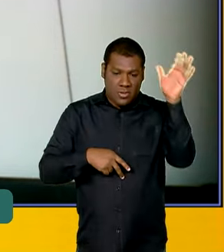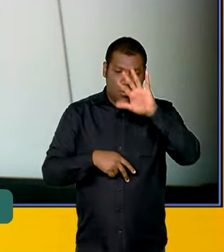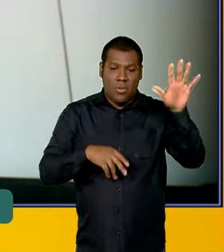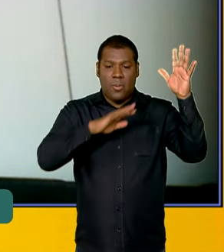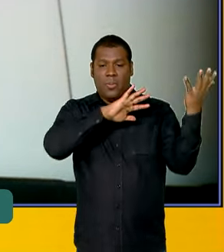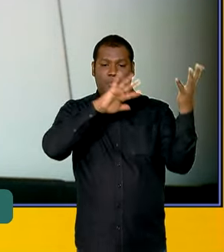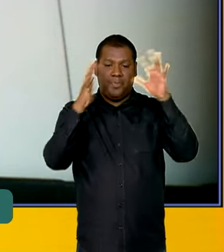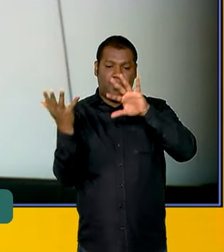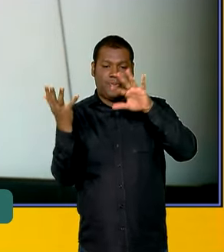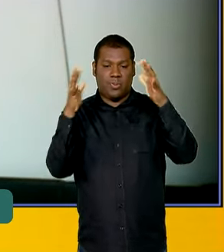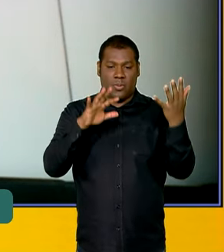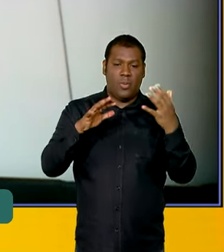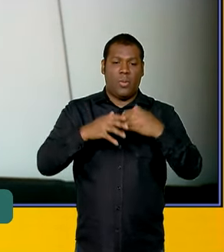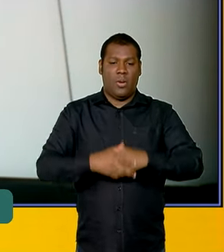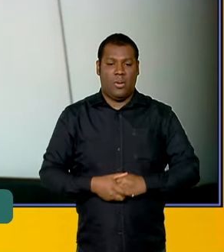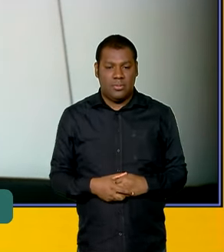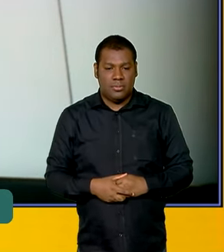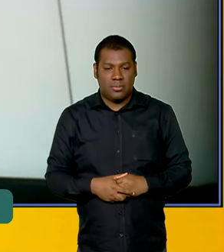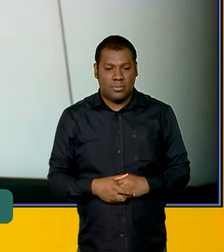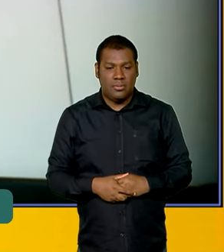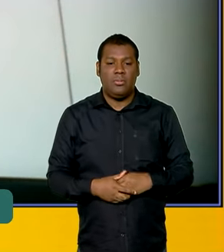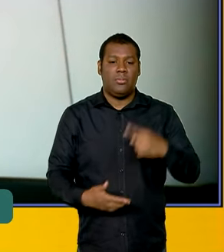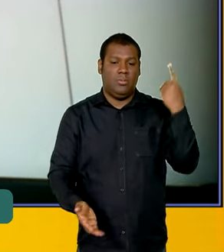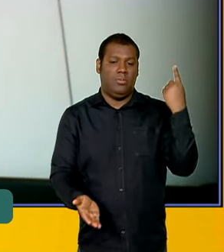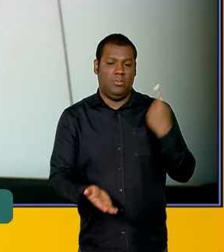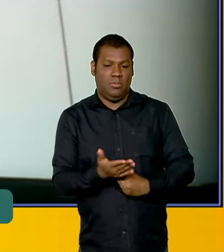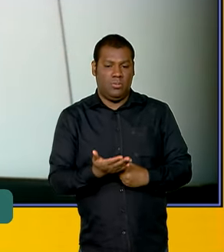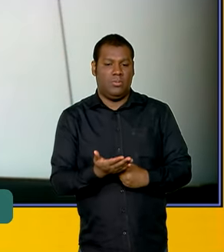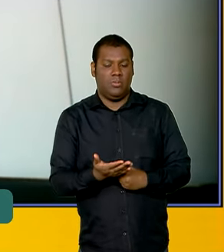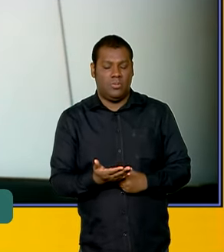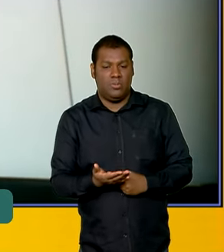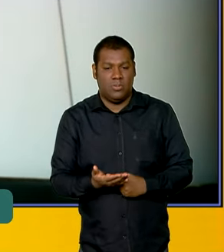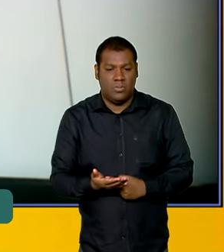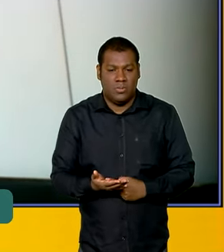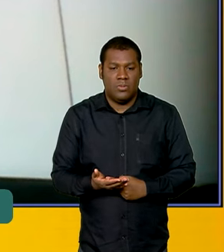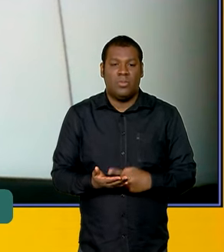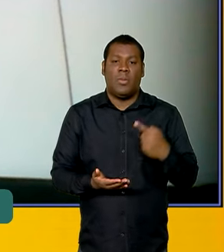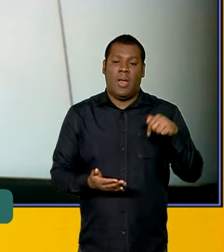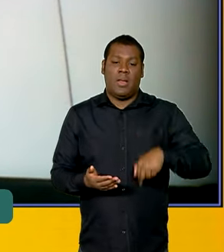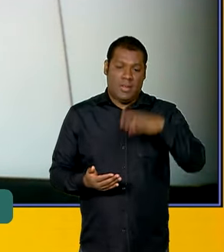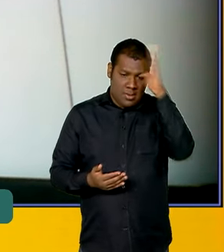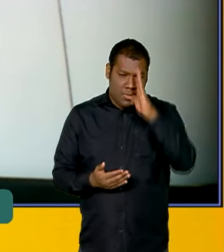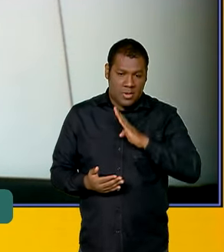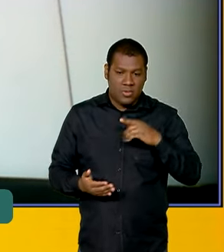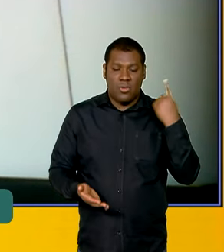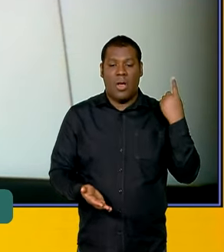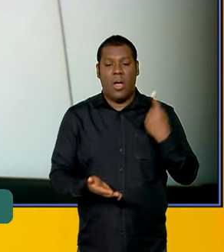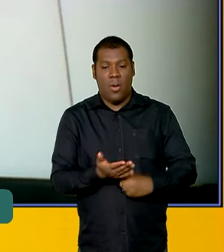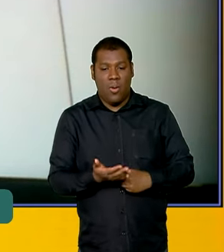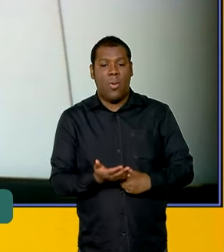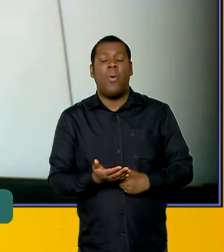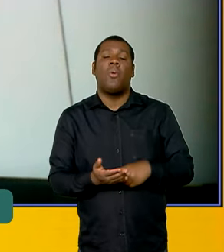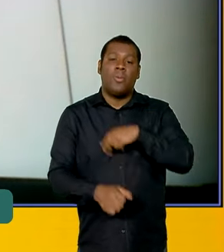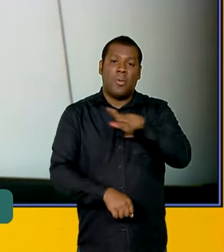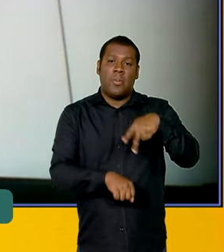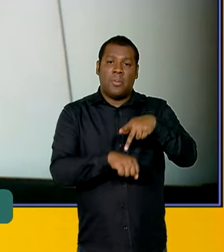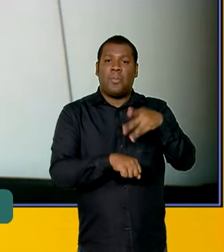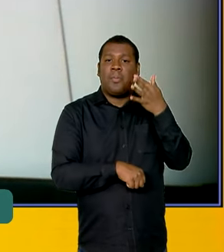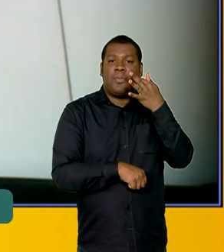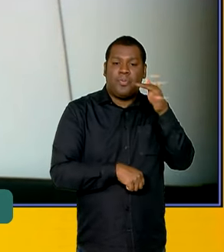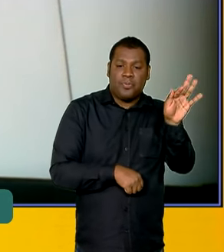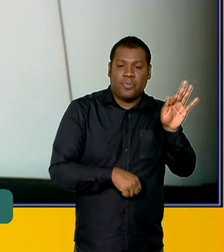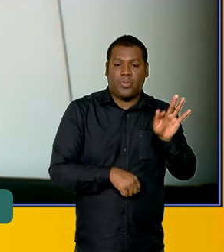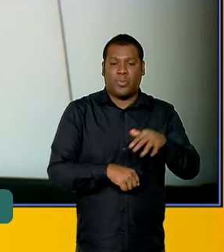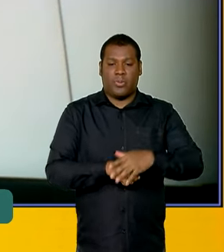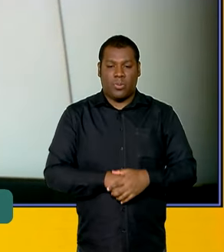Clima, para cumprir os acordos assumidos pelo Brasil, o Acordo de Paris, nós temos